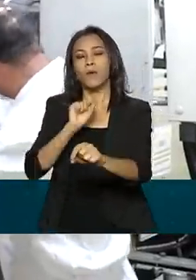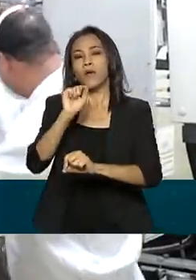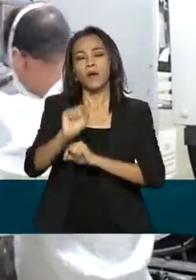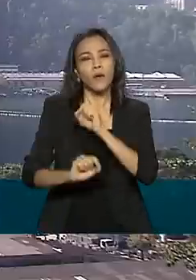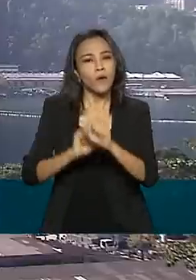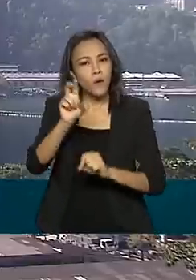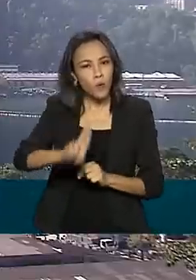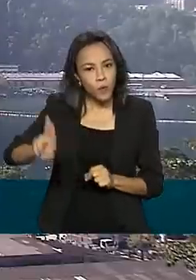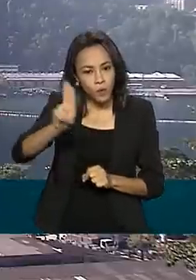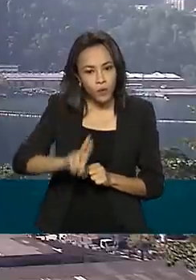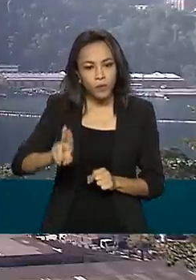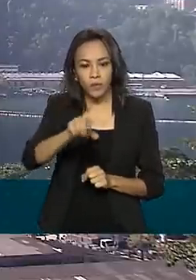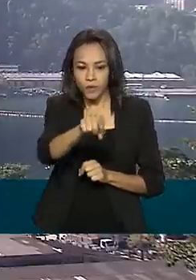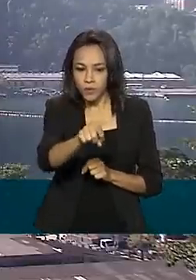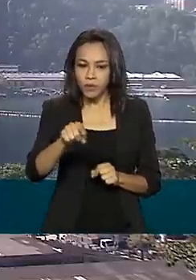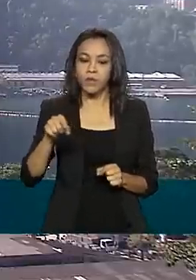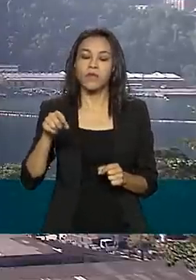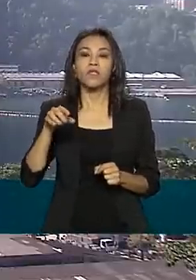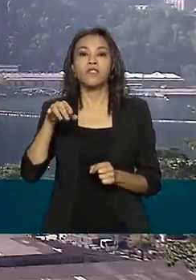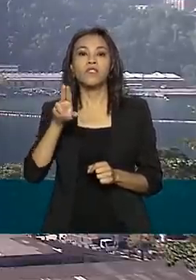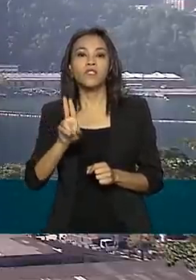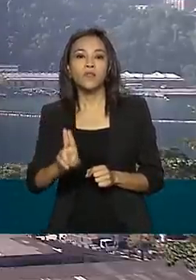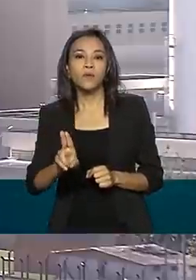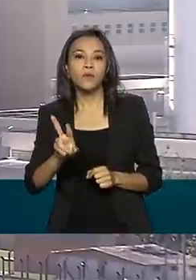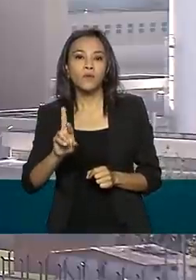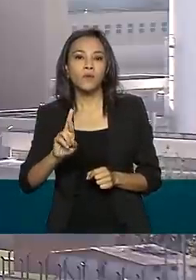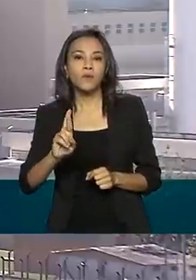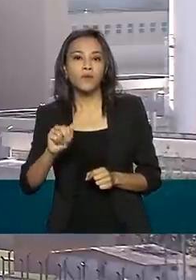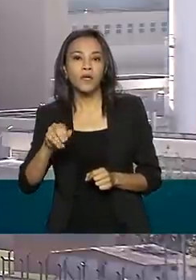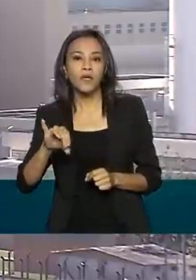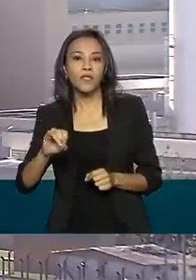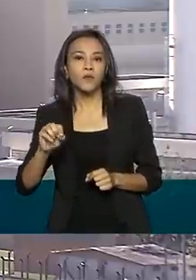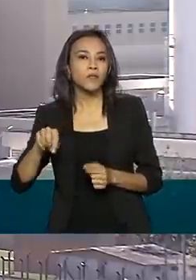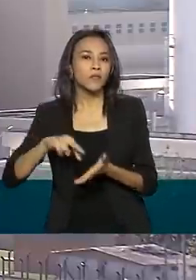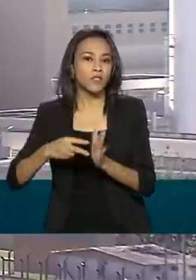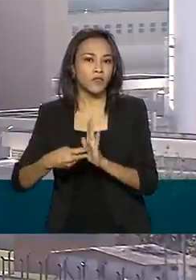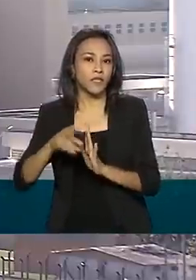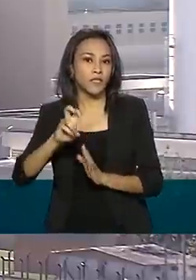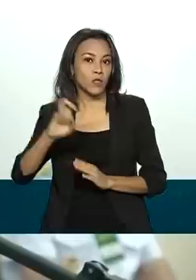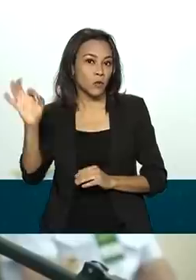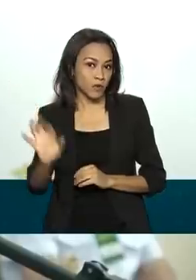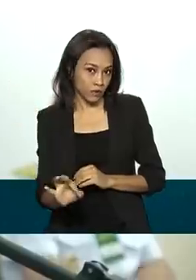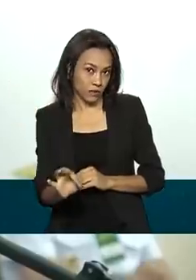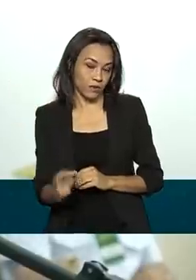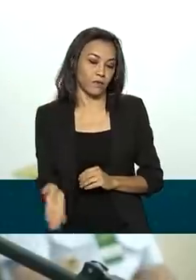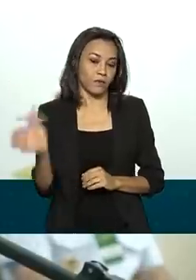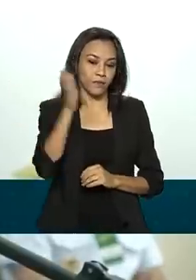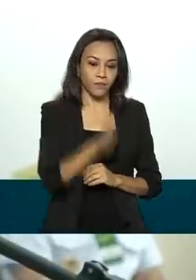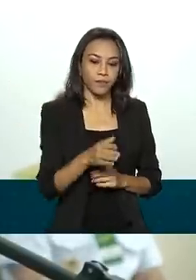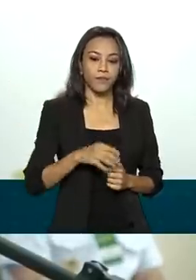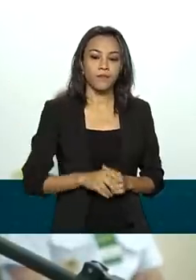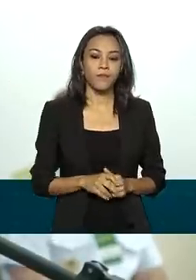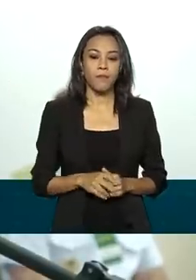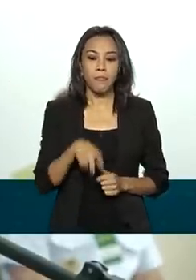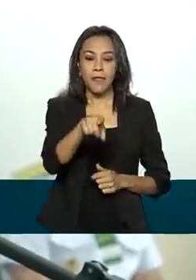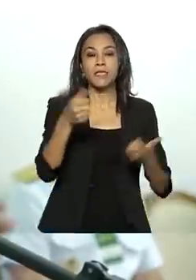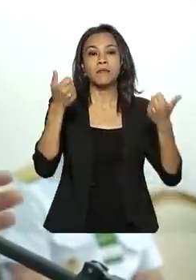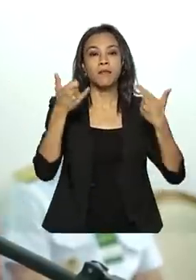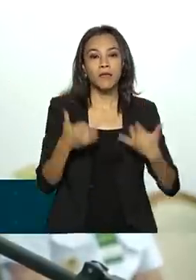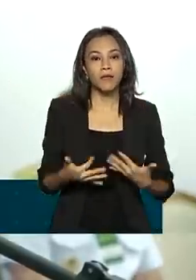anuais de Angra 1, um aumento de 5% em relação à capacidade atual. Se hoje em dia